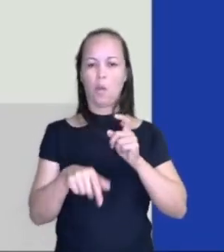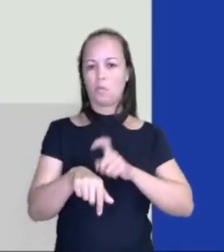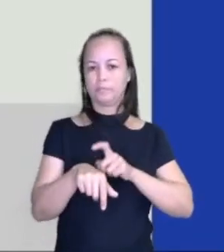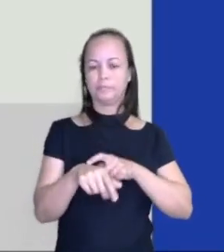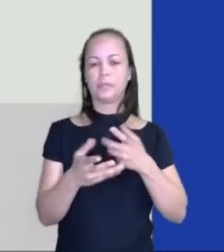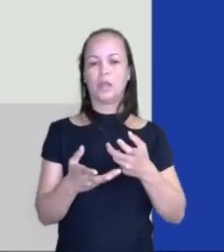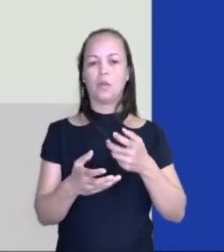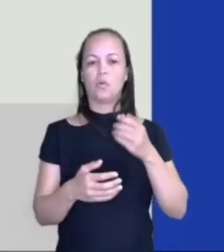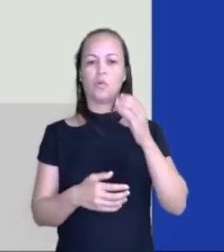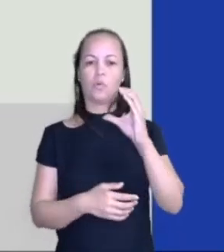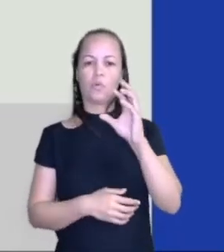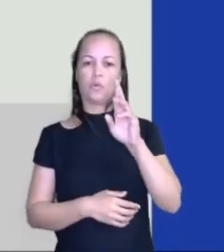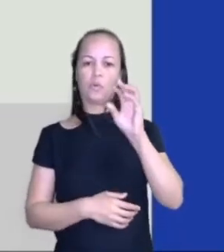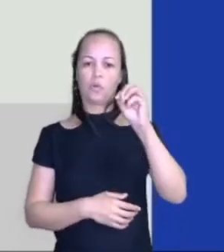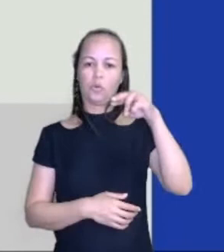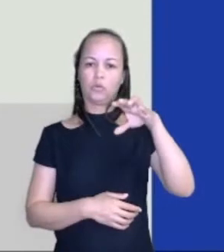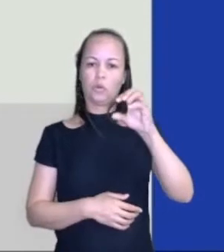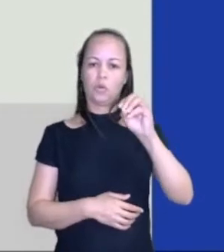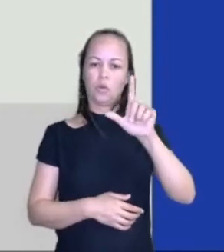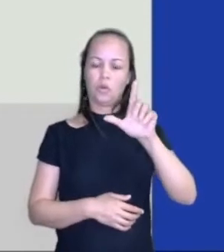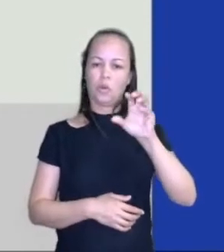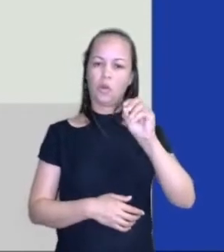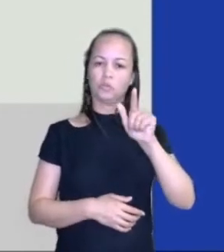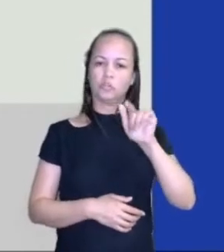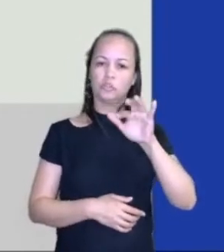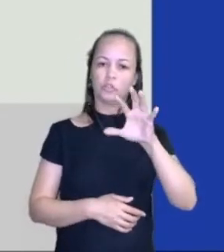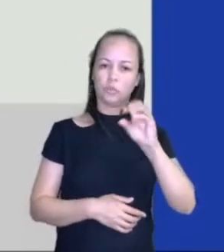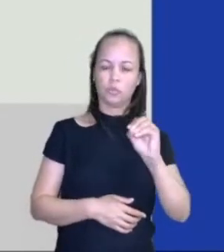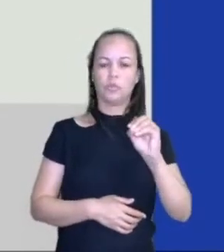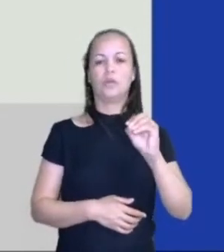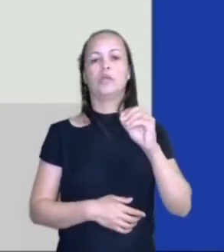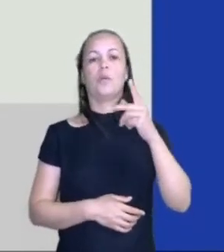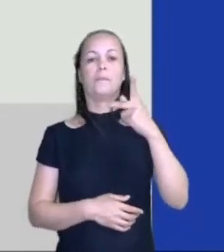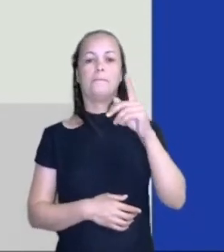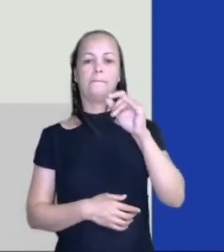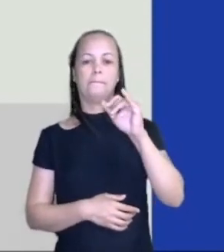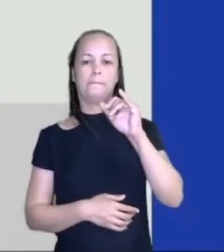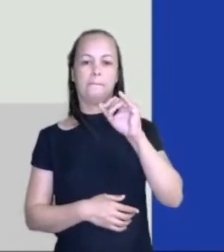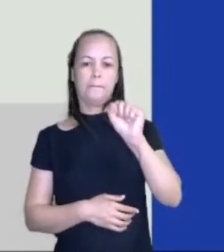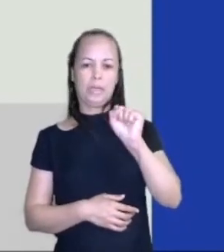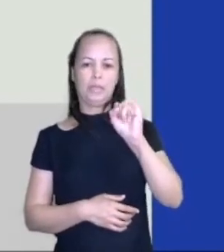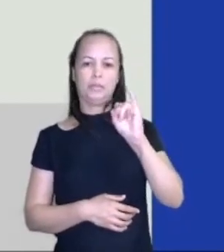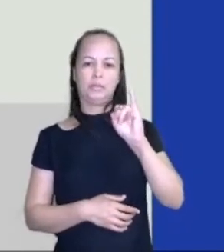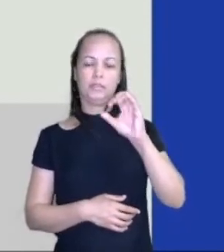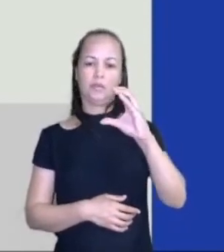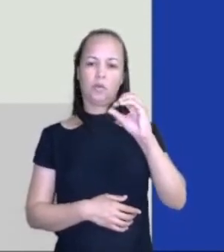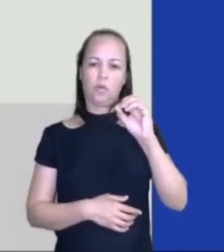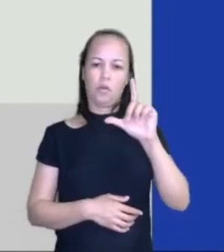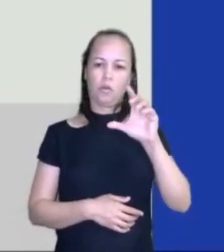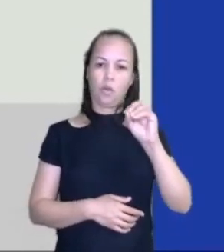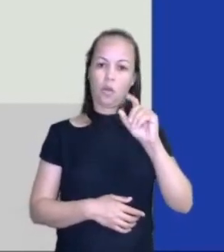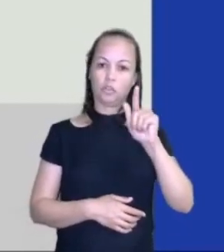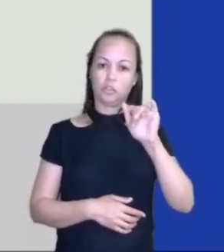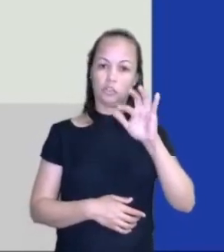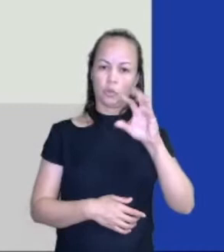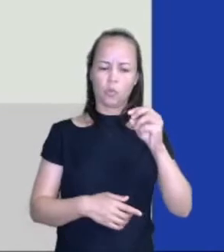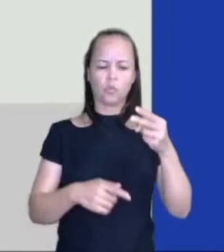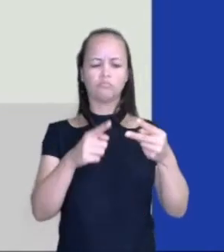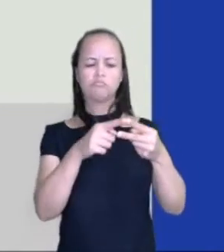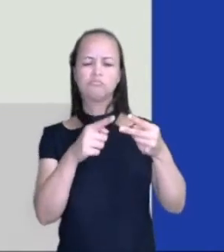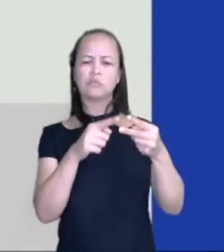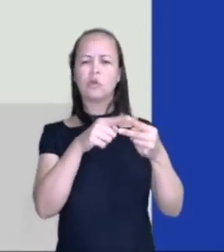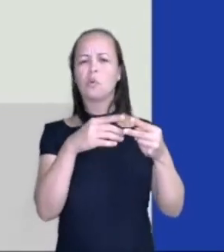o cronológico e o psicológico. E aí, como é que a gente vai saber qual o cronológico e qual o